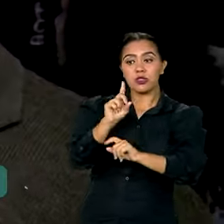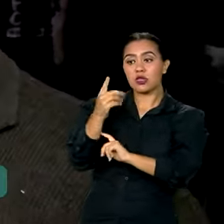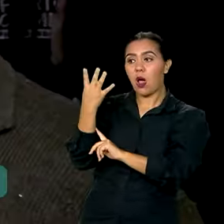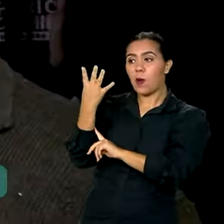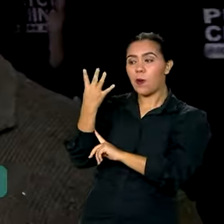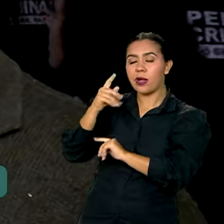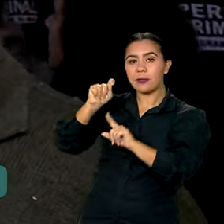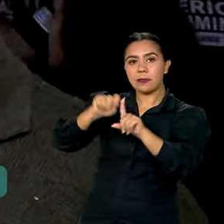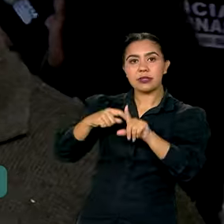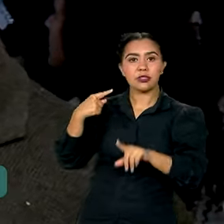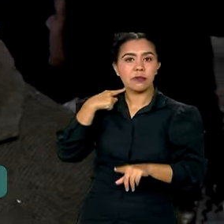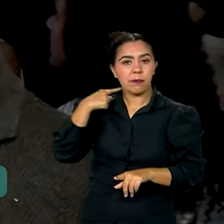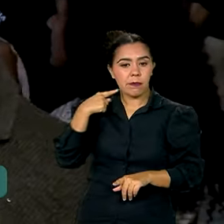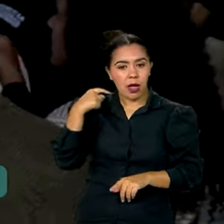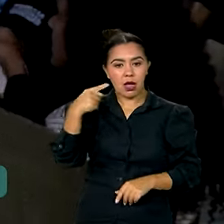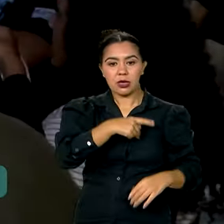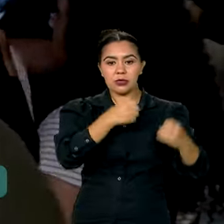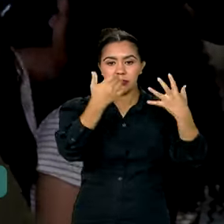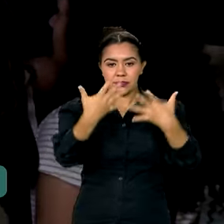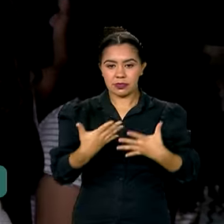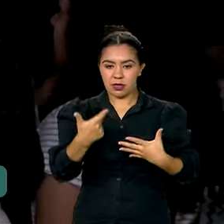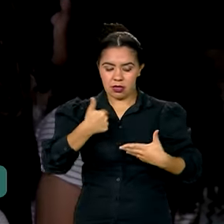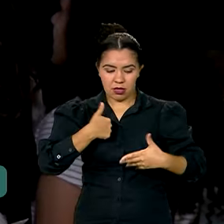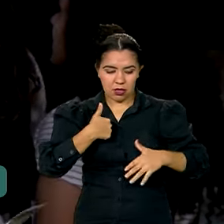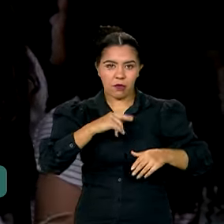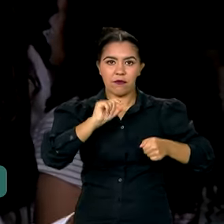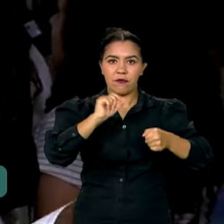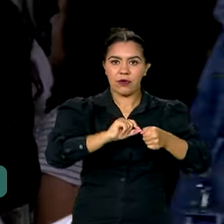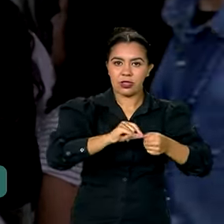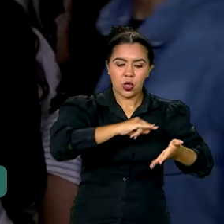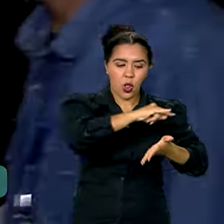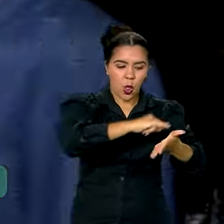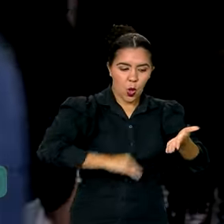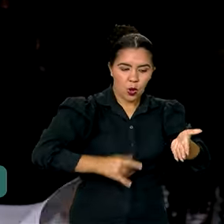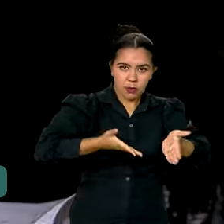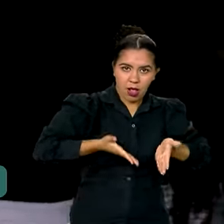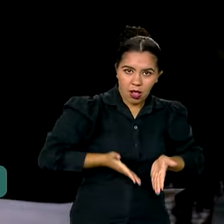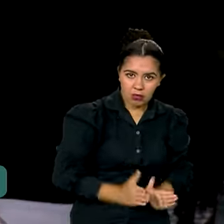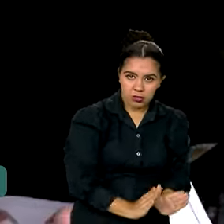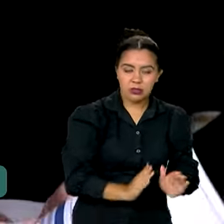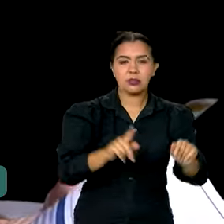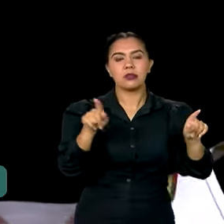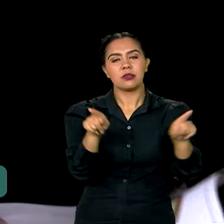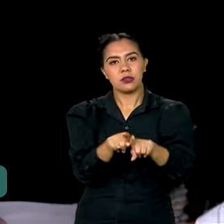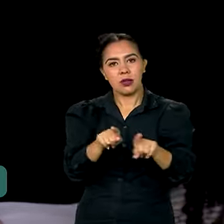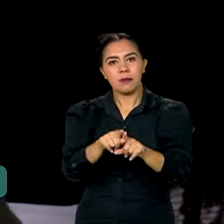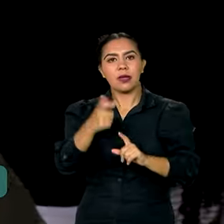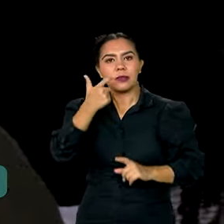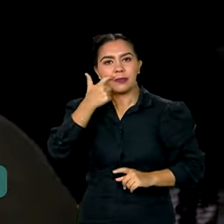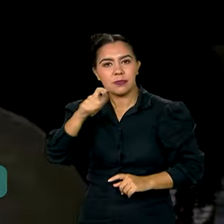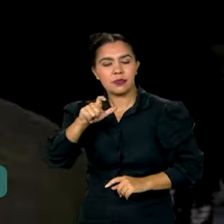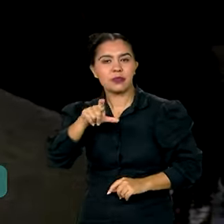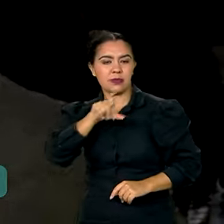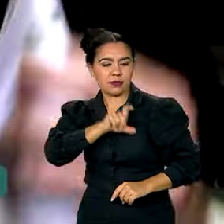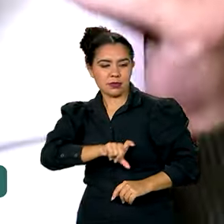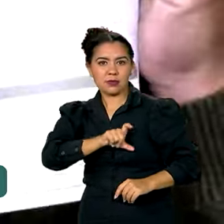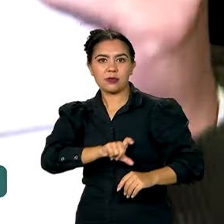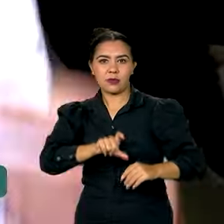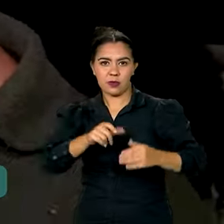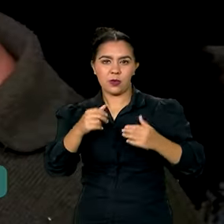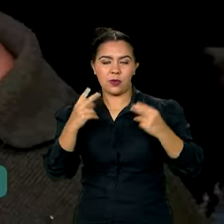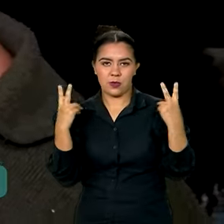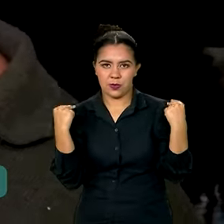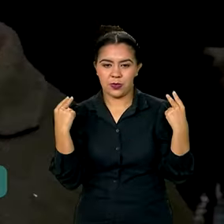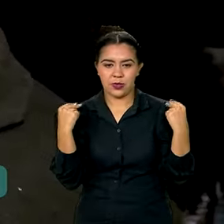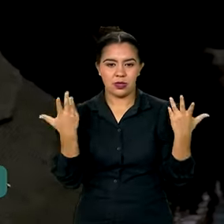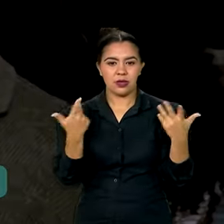ser muito útil, né? Eu vou fazer desde a minha certidão de nascimento até a minha carteira de motorista de volta. Então, eu vou conseguir fazer